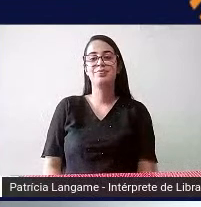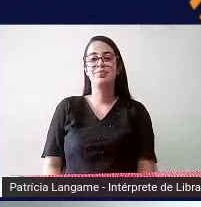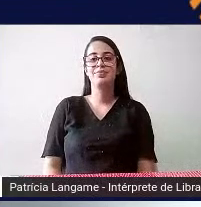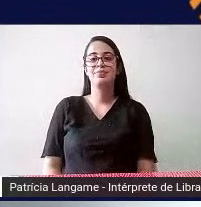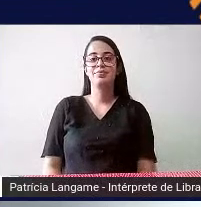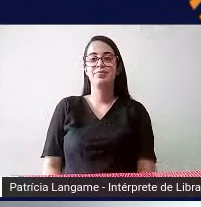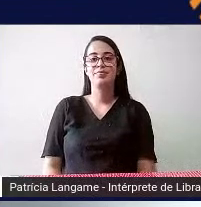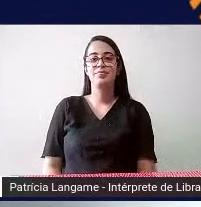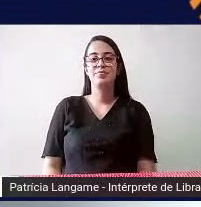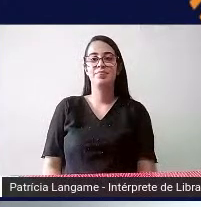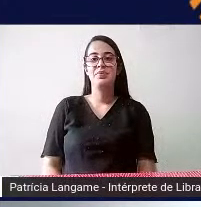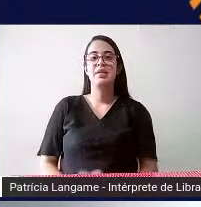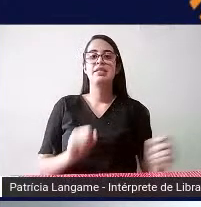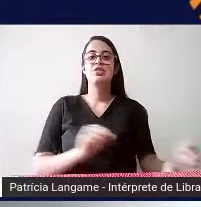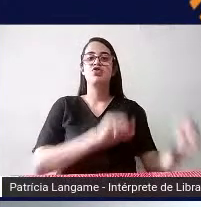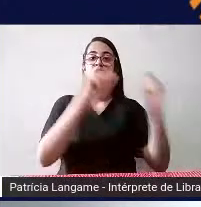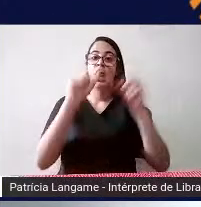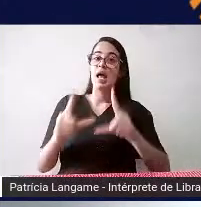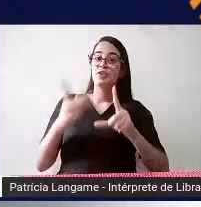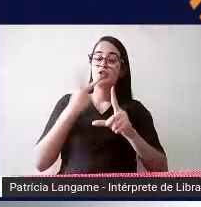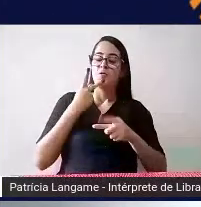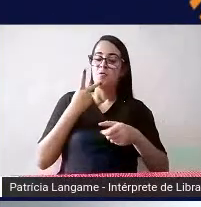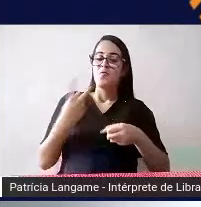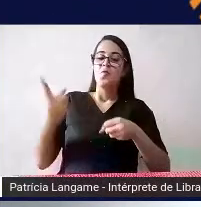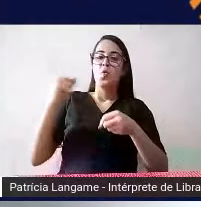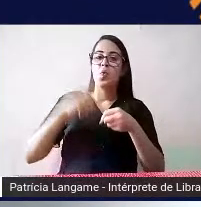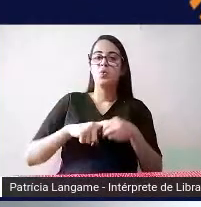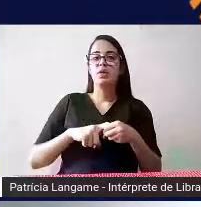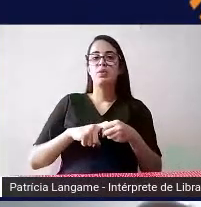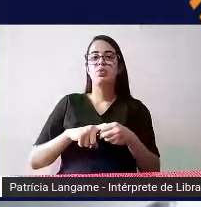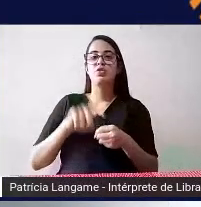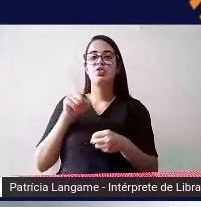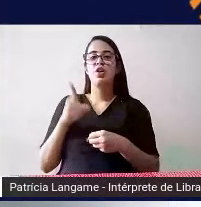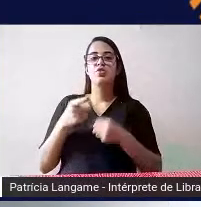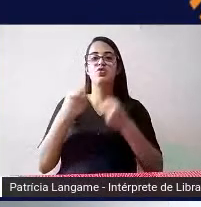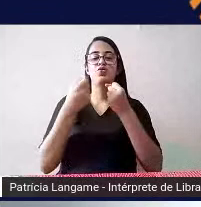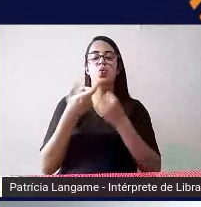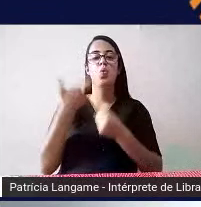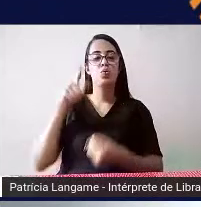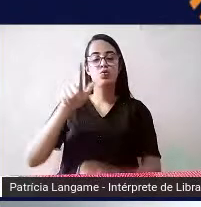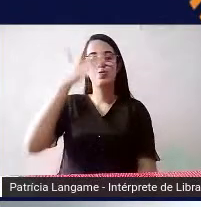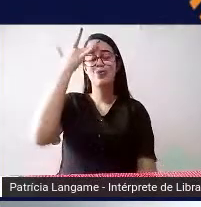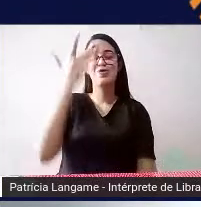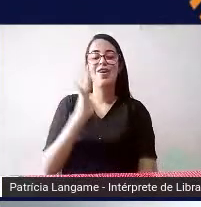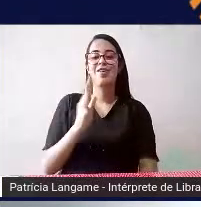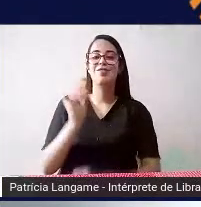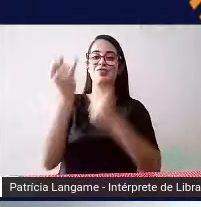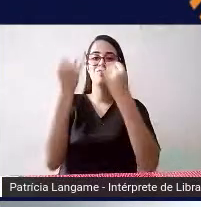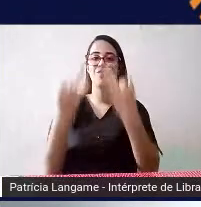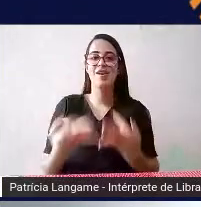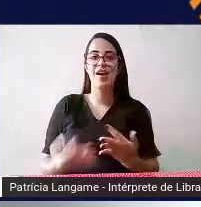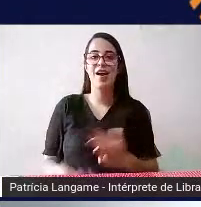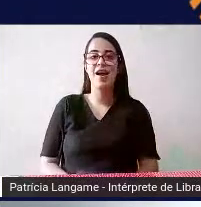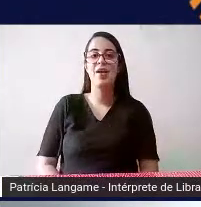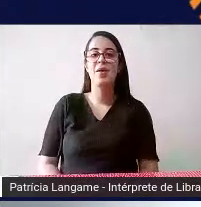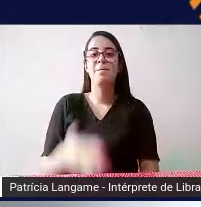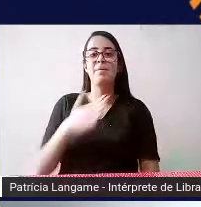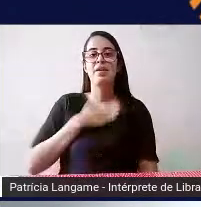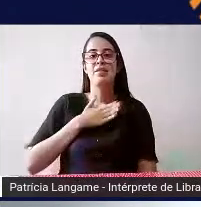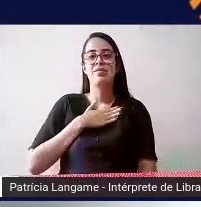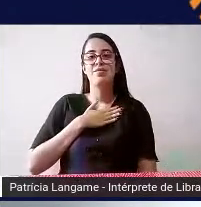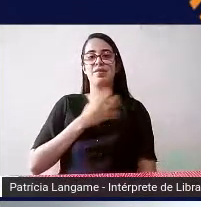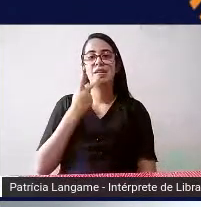esse slide ele retoma um pouquinho do que a gente do que os outros colegas já falaram e aqui a minha fala está bem